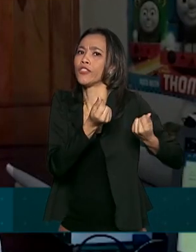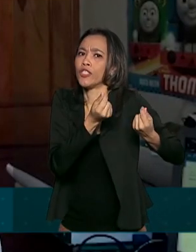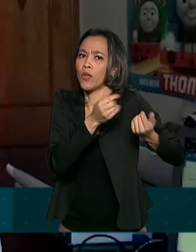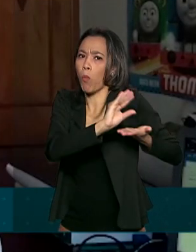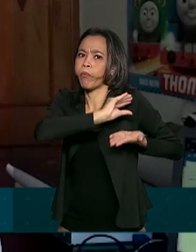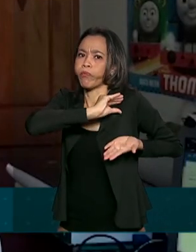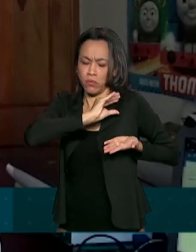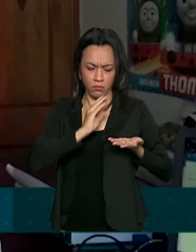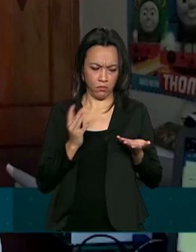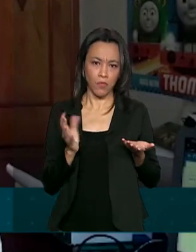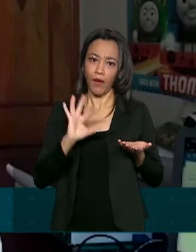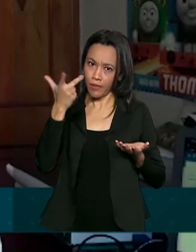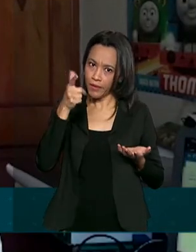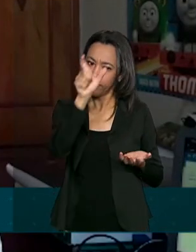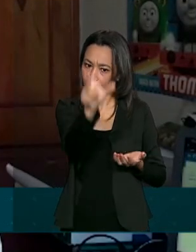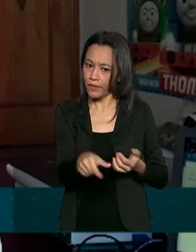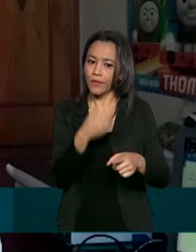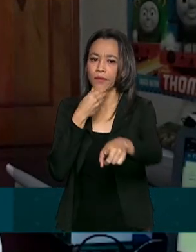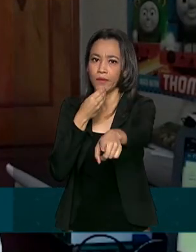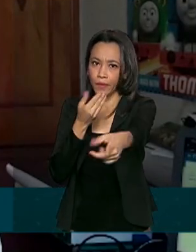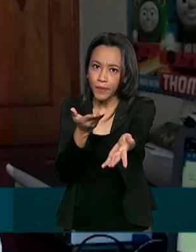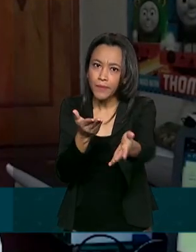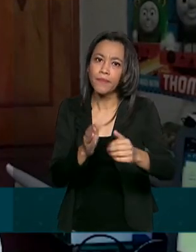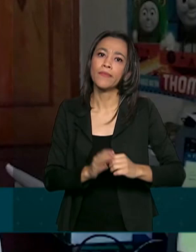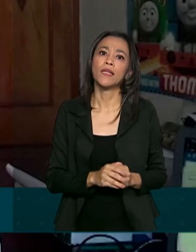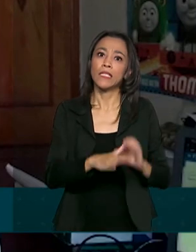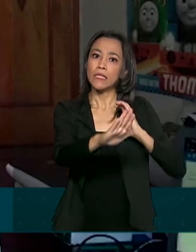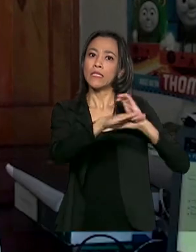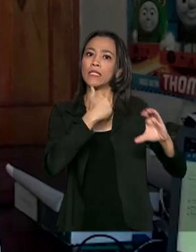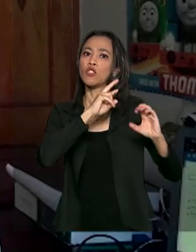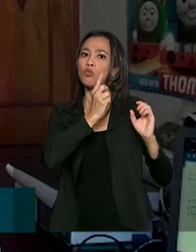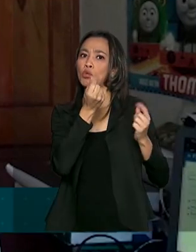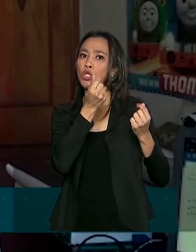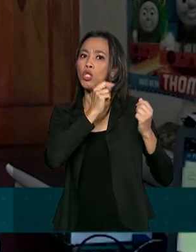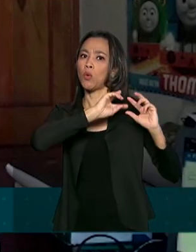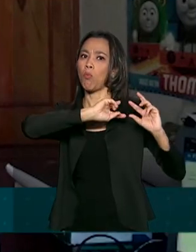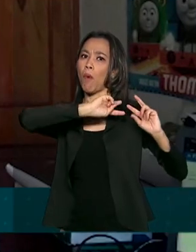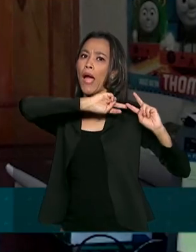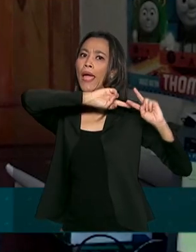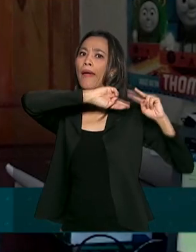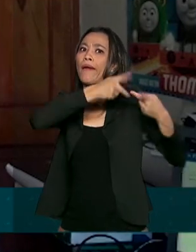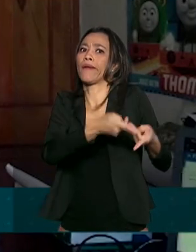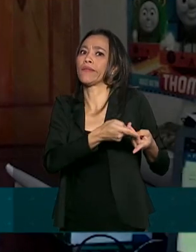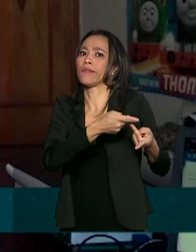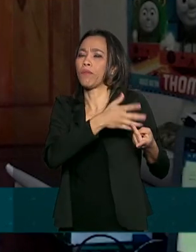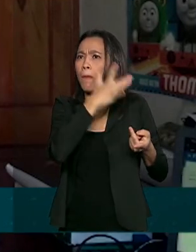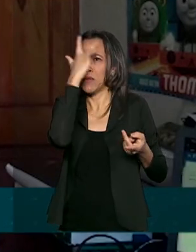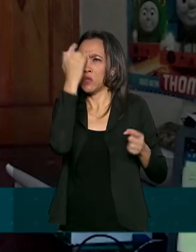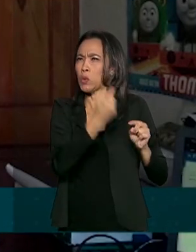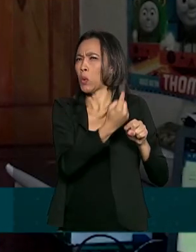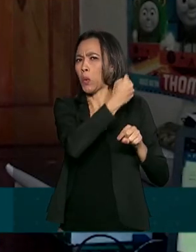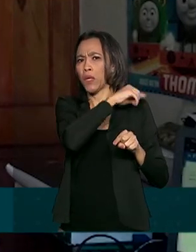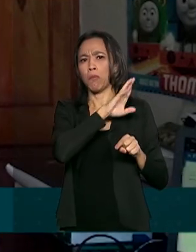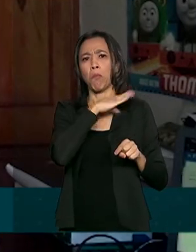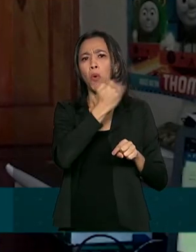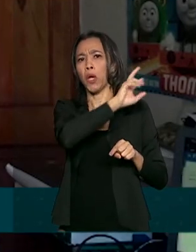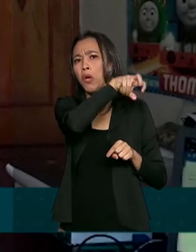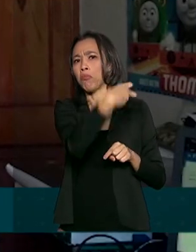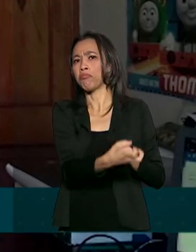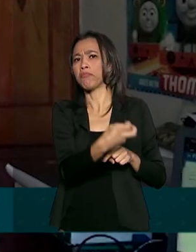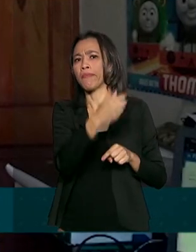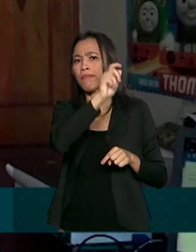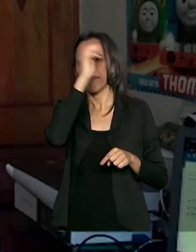já aconteceu com o Eliezer. Um e-mail dizendo que eu teria uma herança para receber de alguém que faleceu na